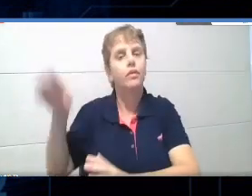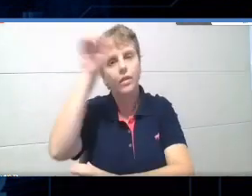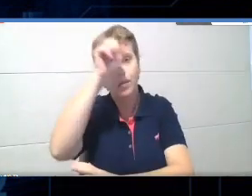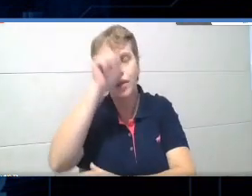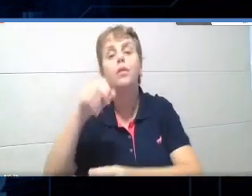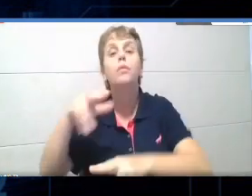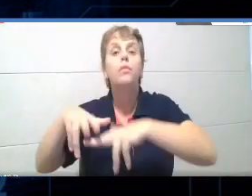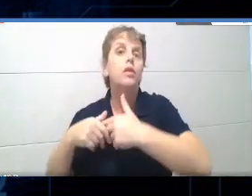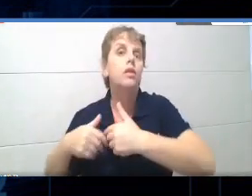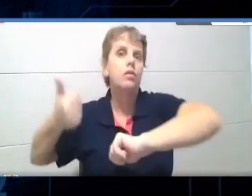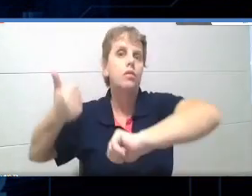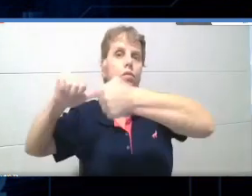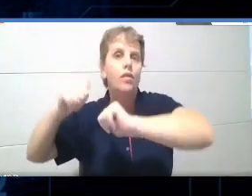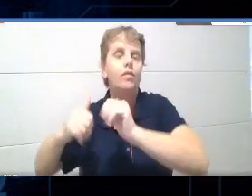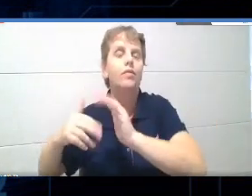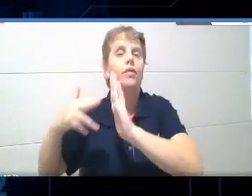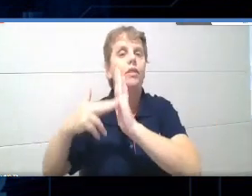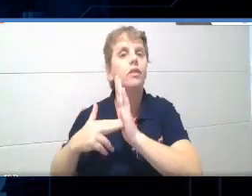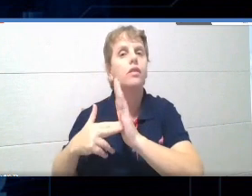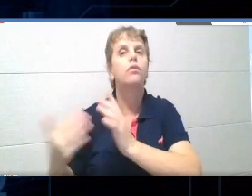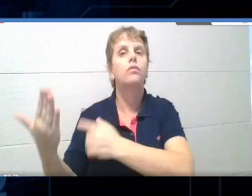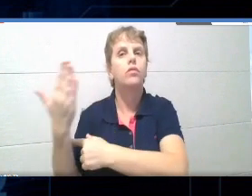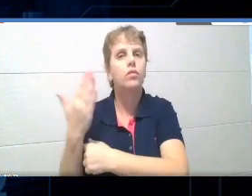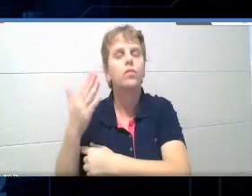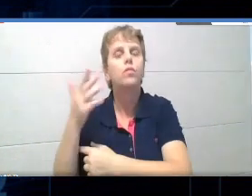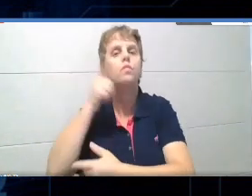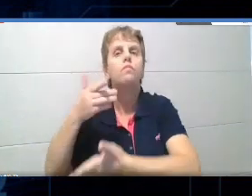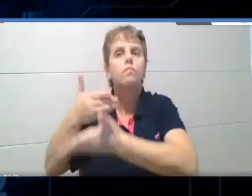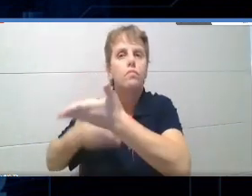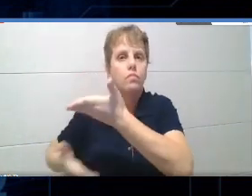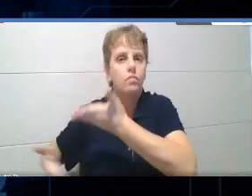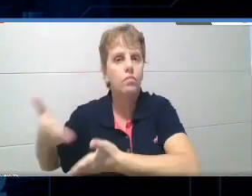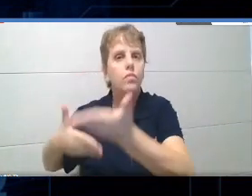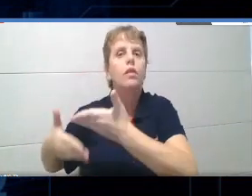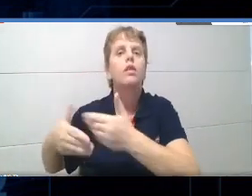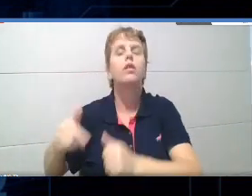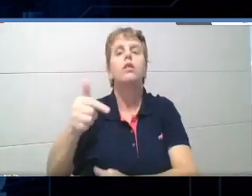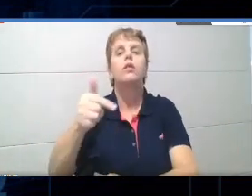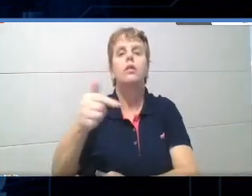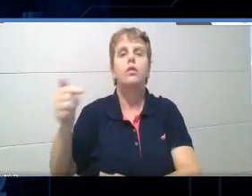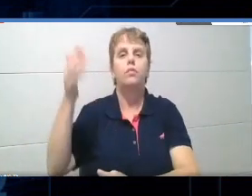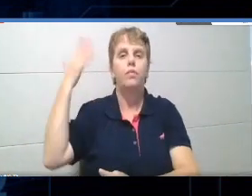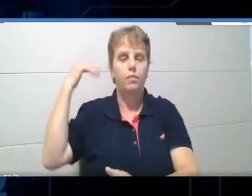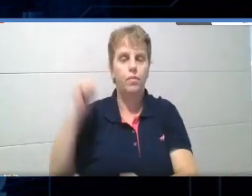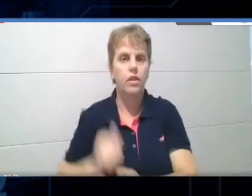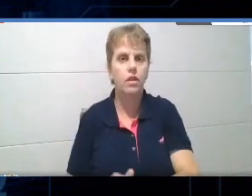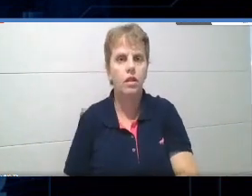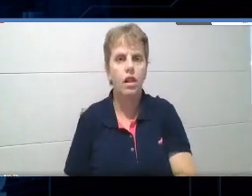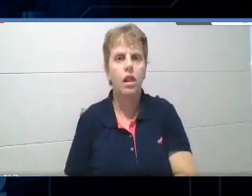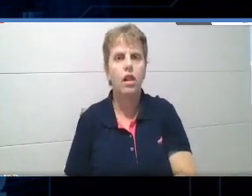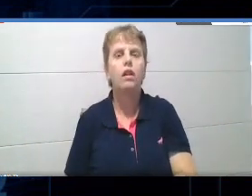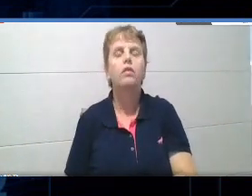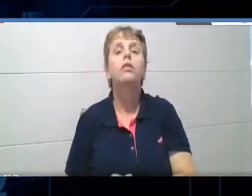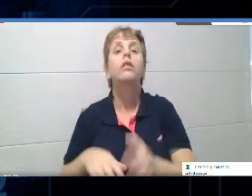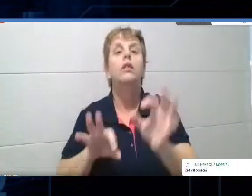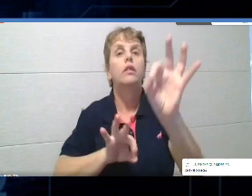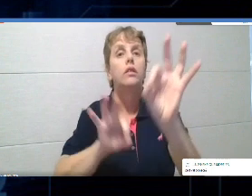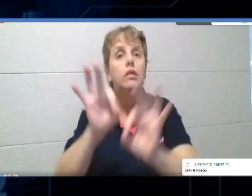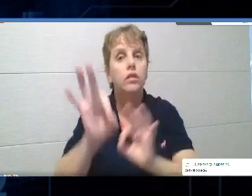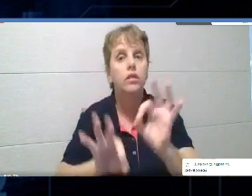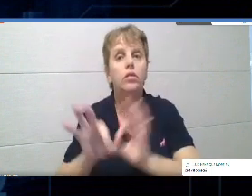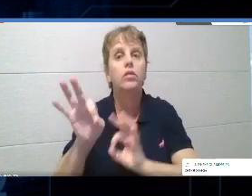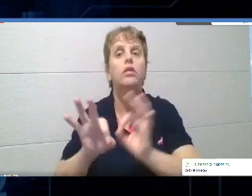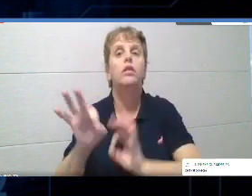conversamos, interagimos ali na semana passada com relação ao replanejamento das nossas